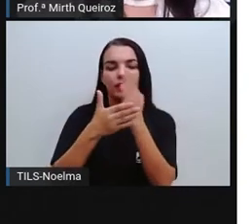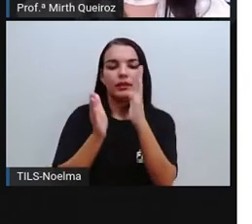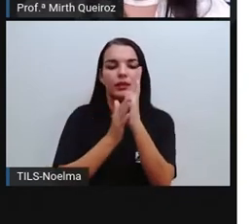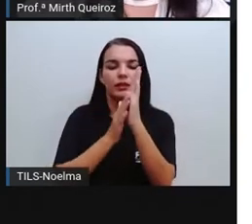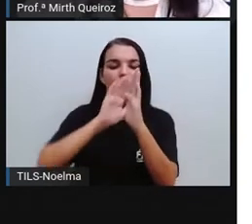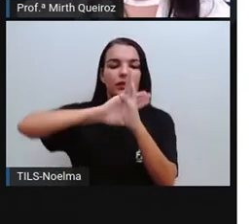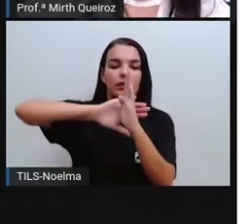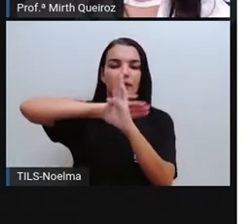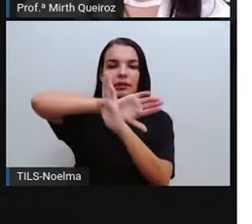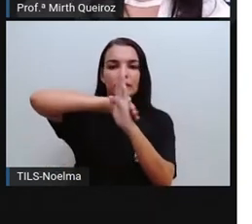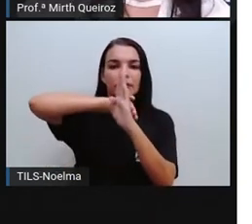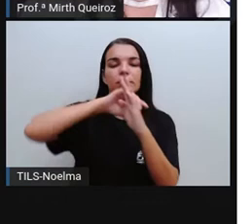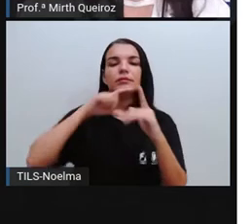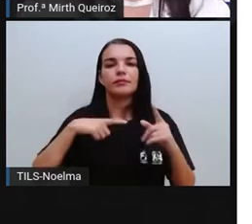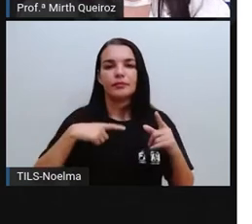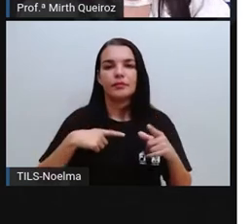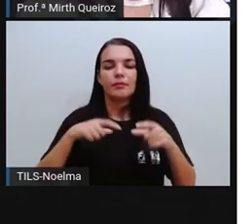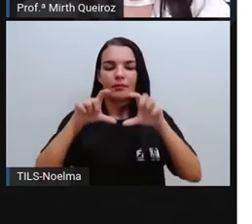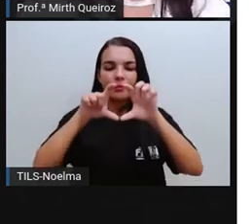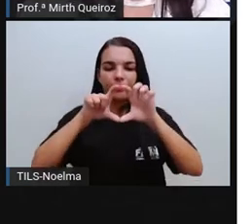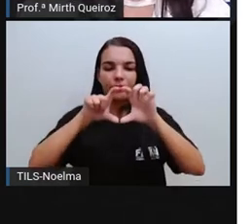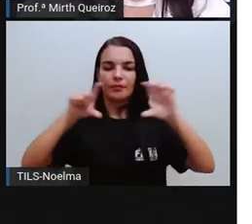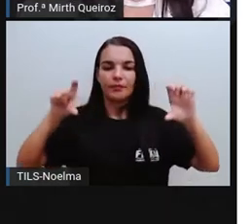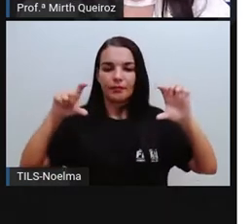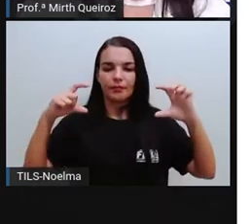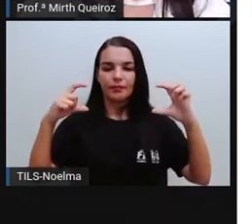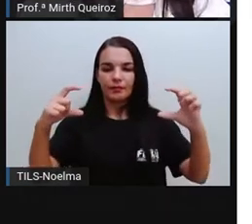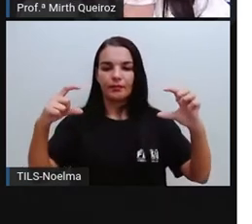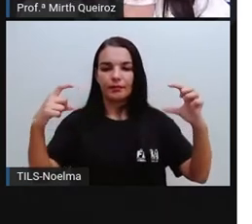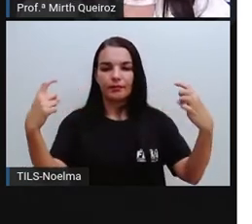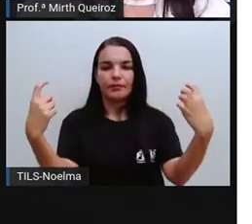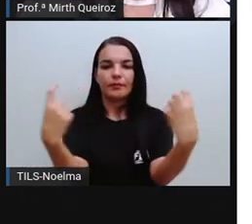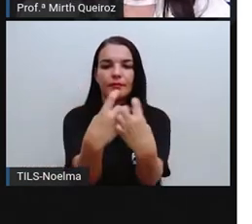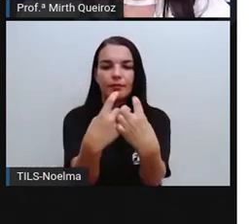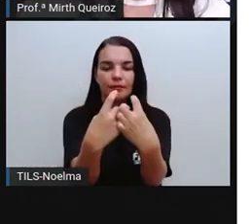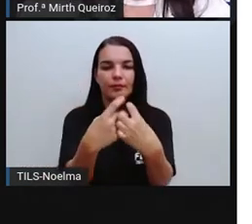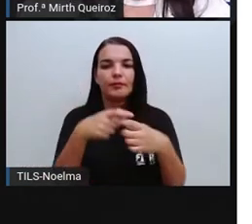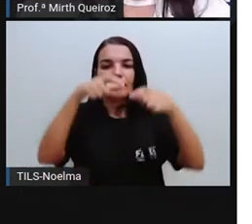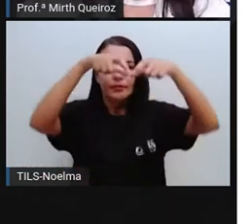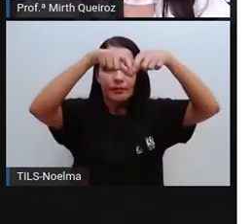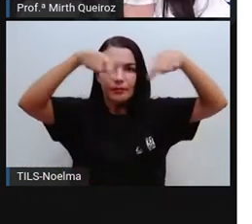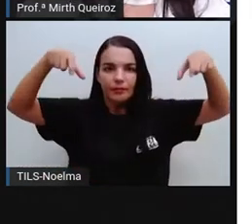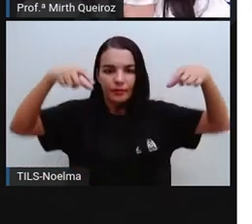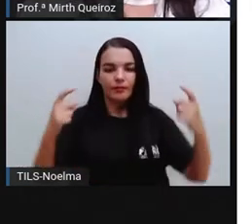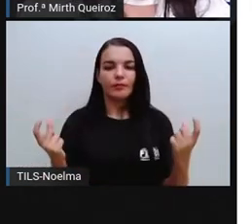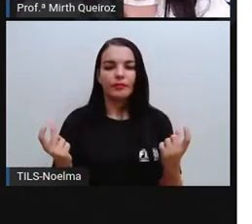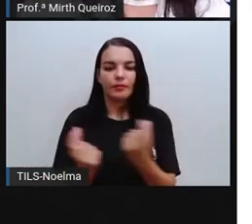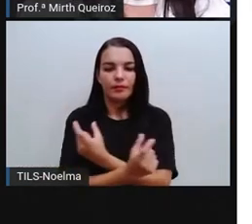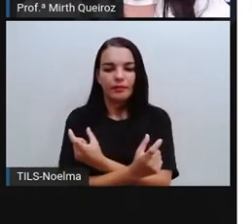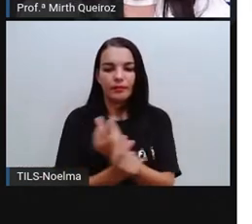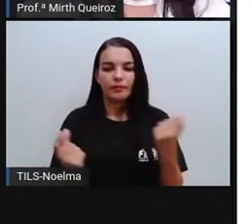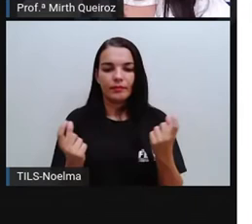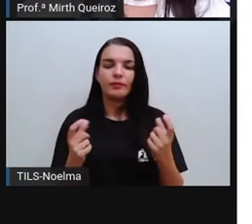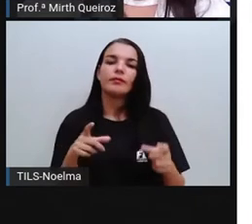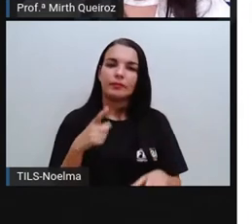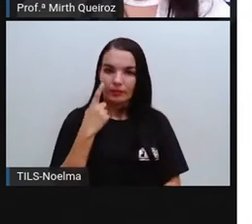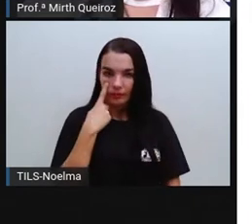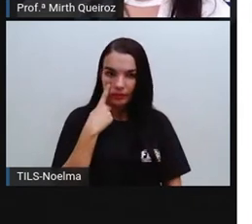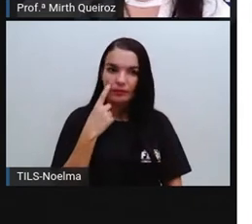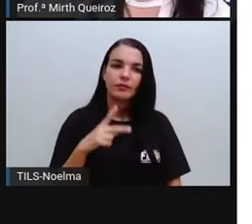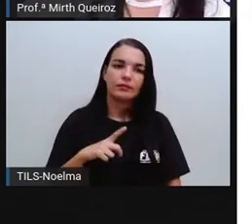aí retangulares, certo? Podendo ter a face, duas faces